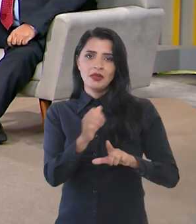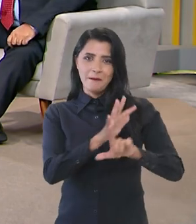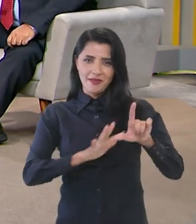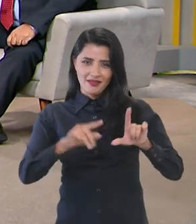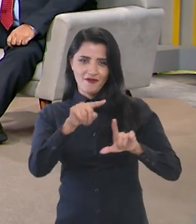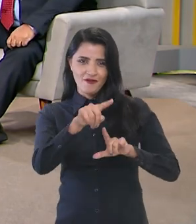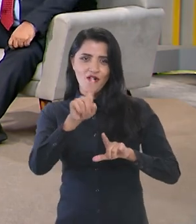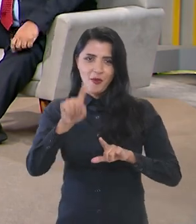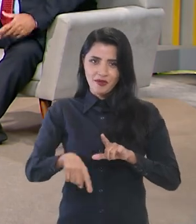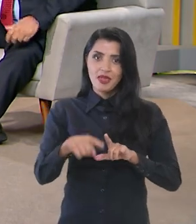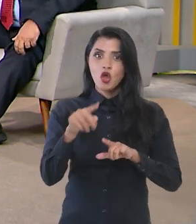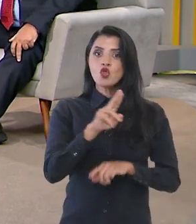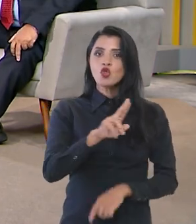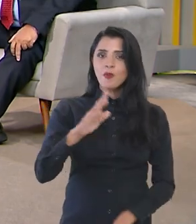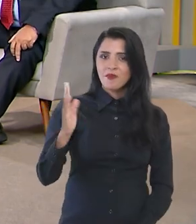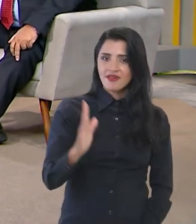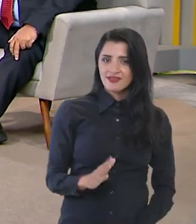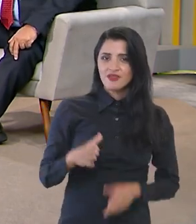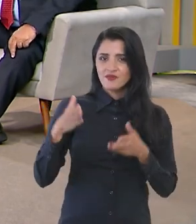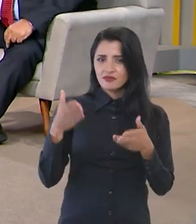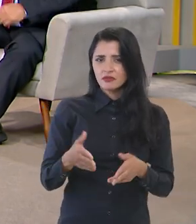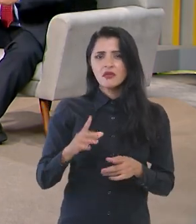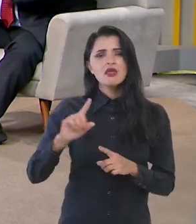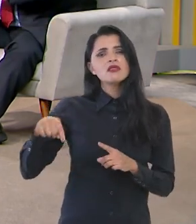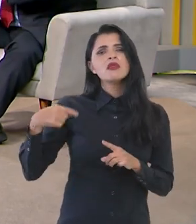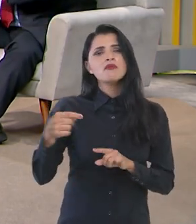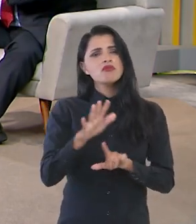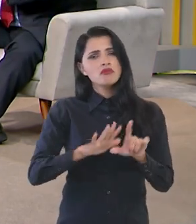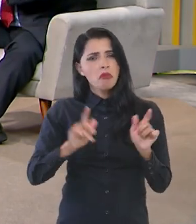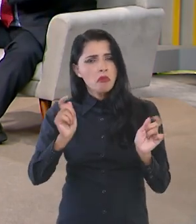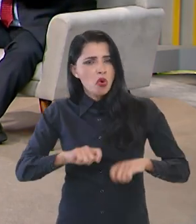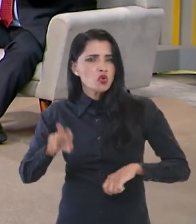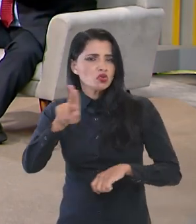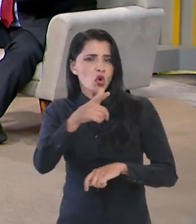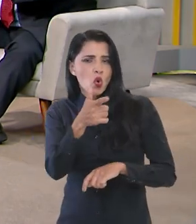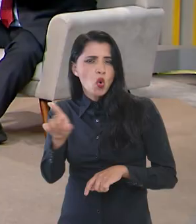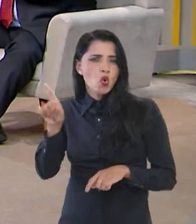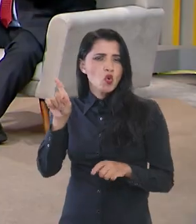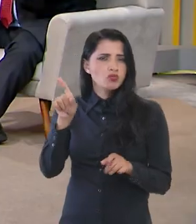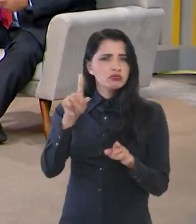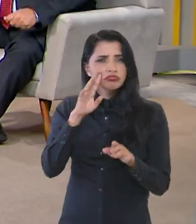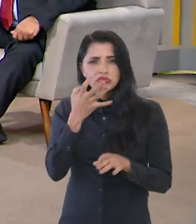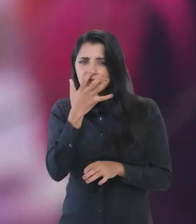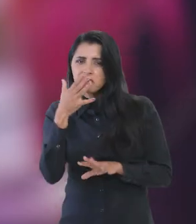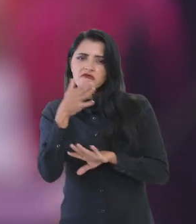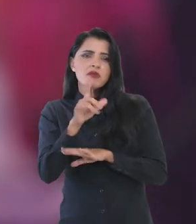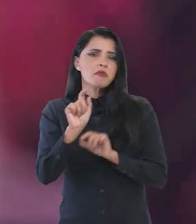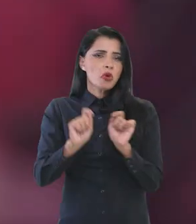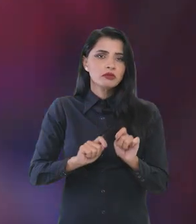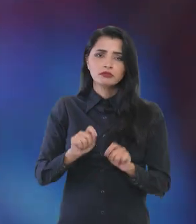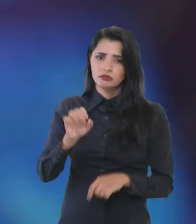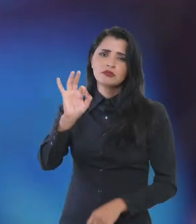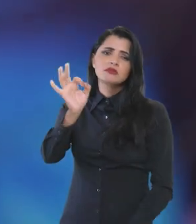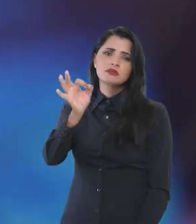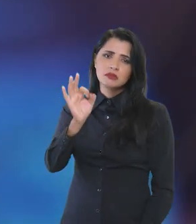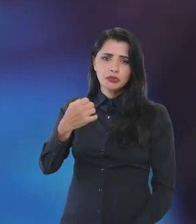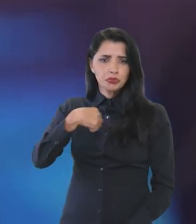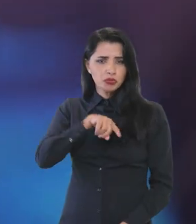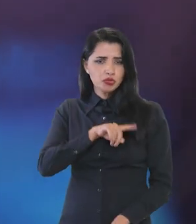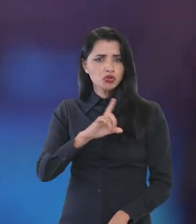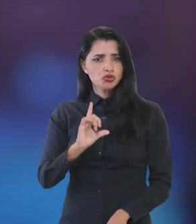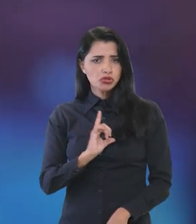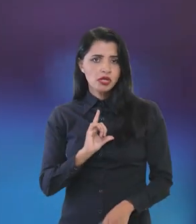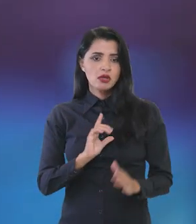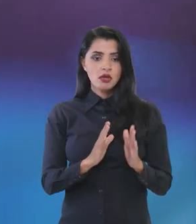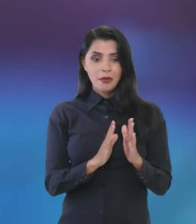da plataforma, né, o Brasil Participativo. Depois, essa plataforma pode ser usada para outras consultas da população? Com certeza.